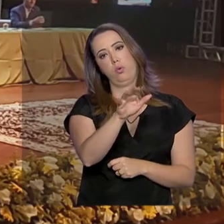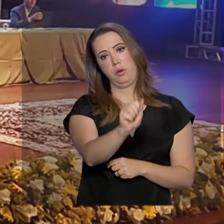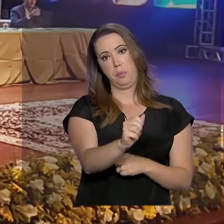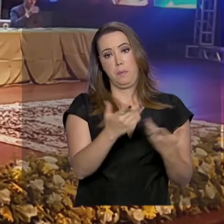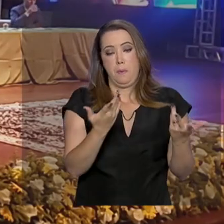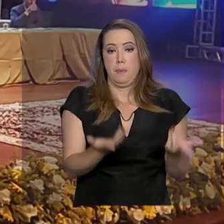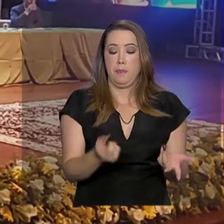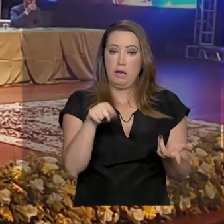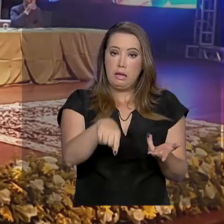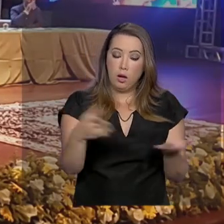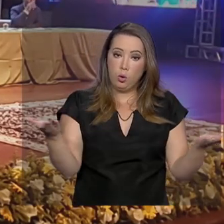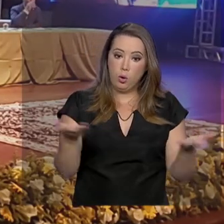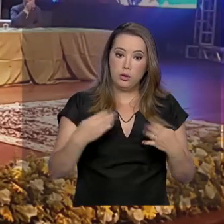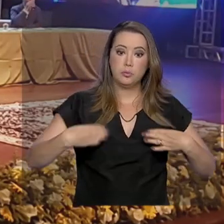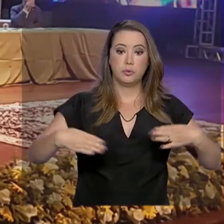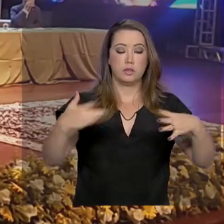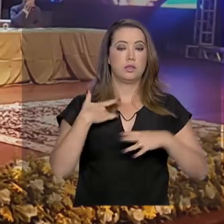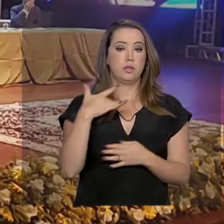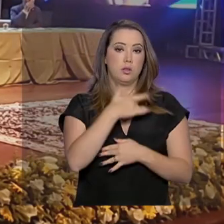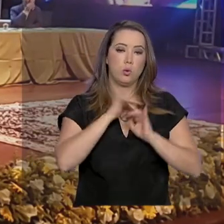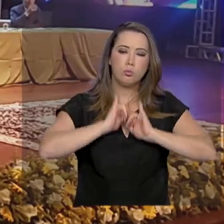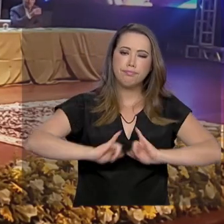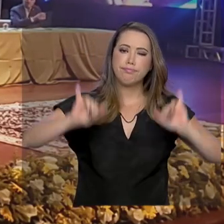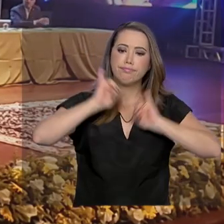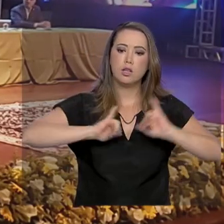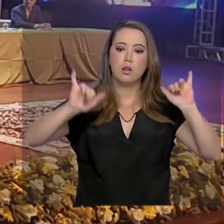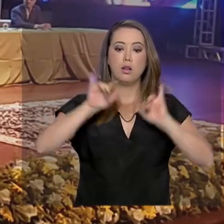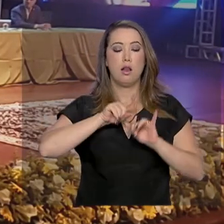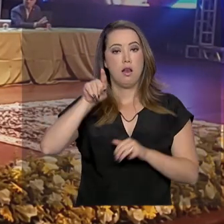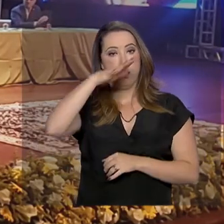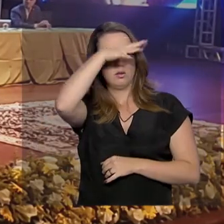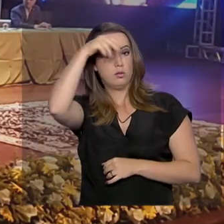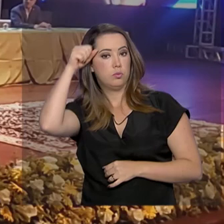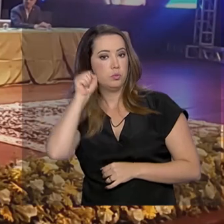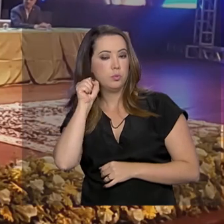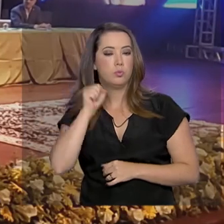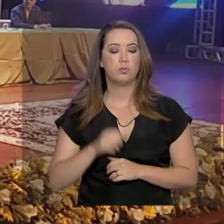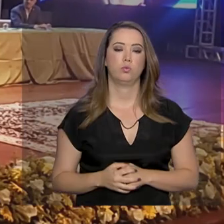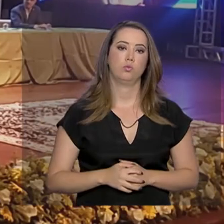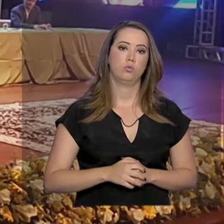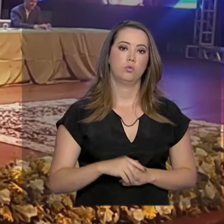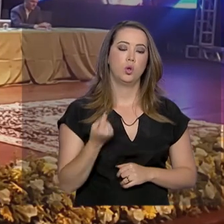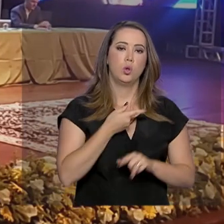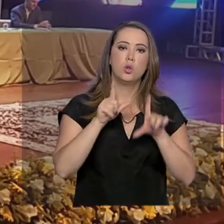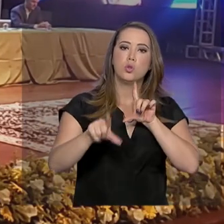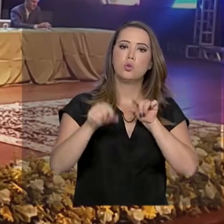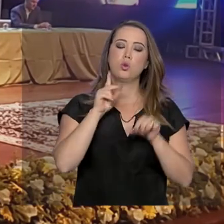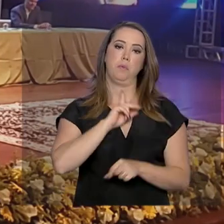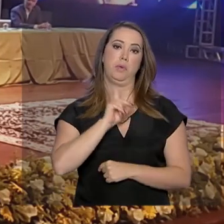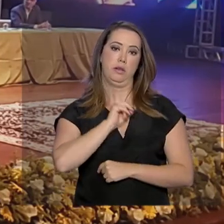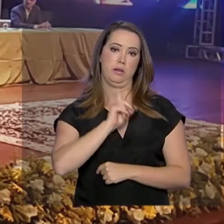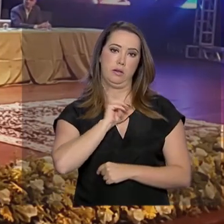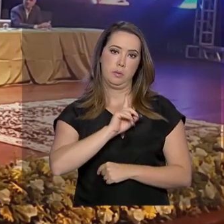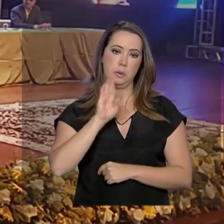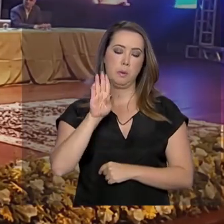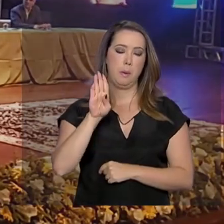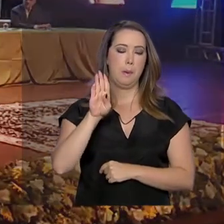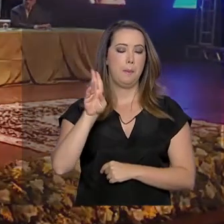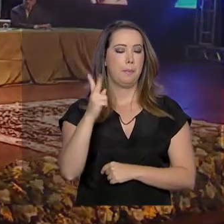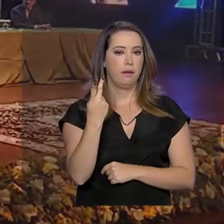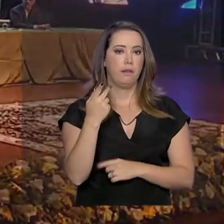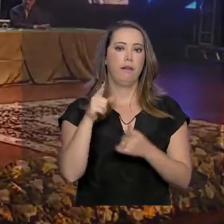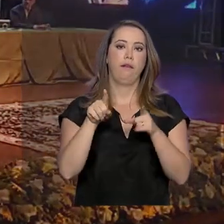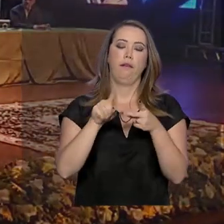Saúde lançou a ação em Campo Grande, no Mato Grosso do Sul. Nós definimos Belo Horizonte, Petrolina,